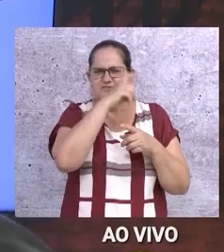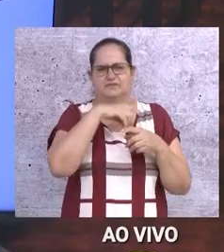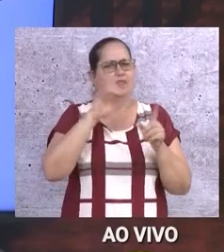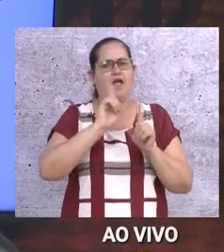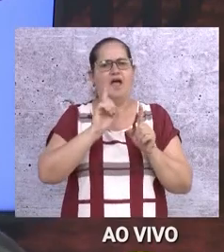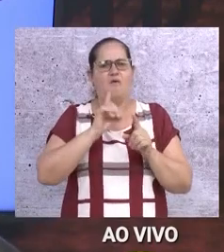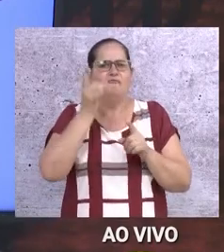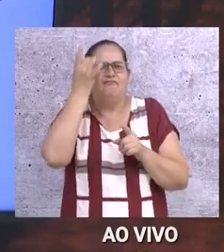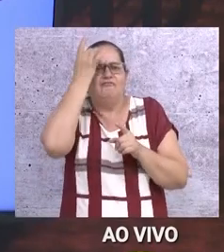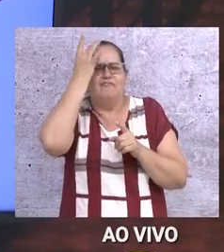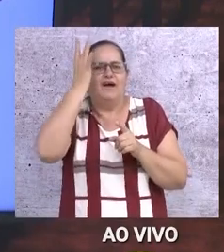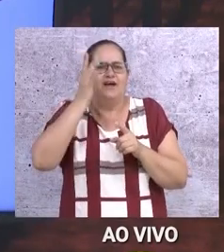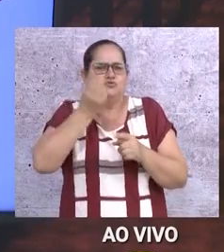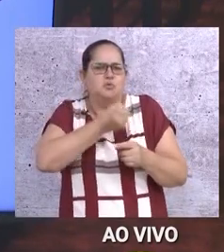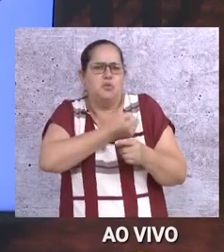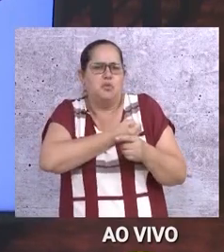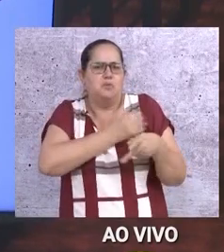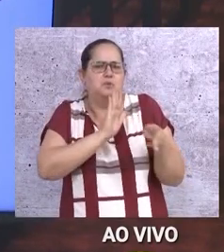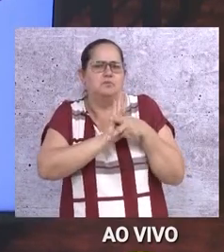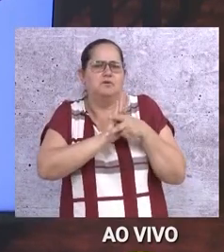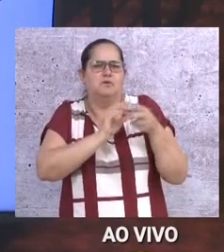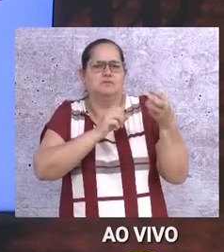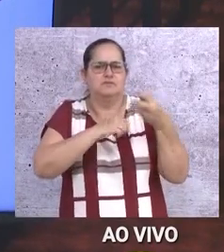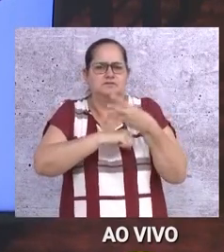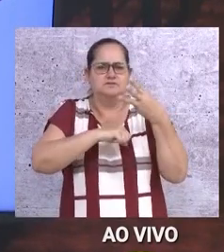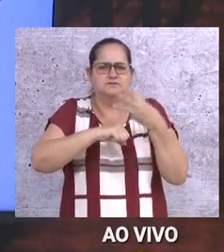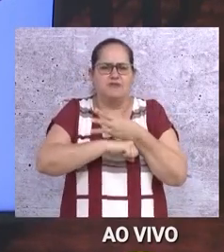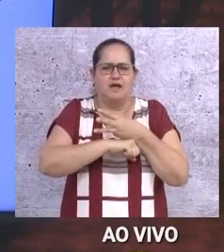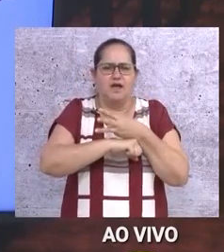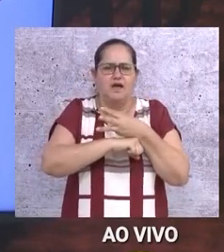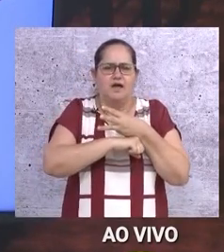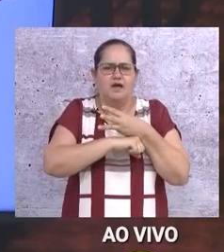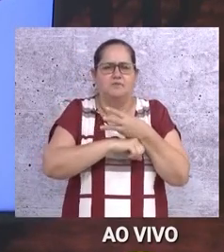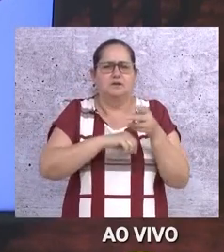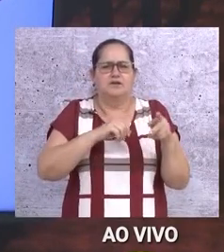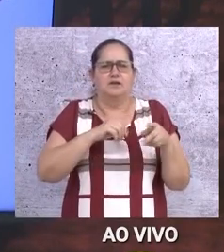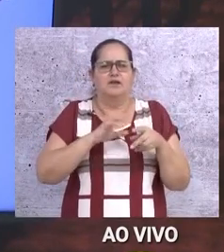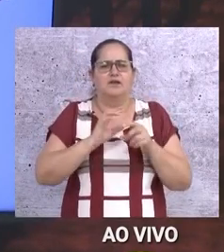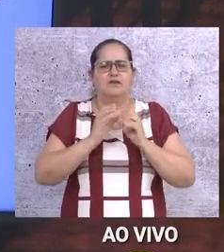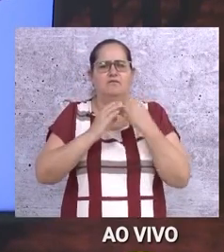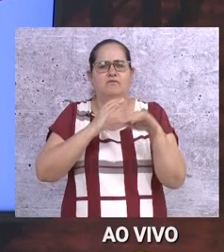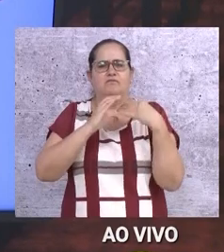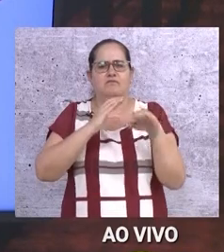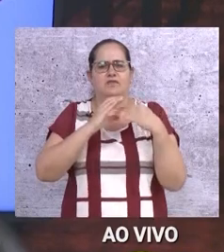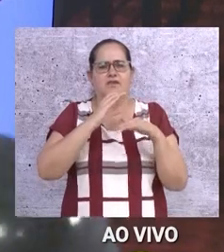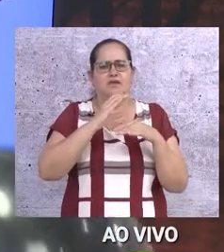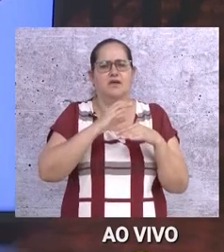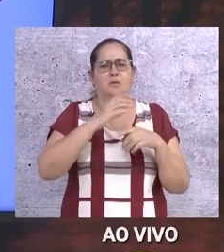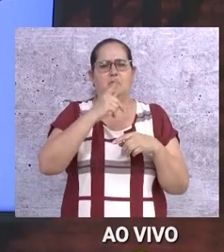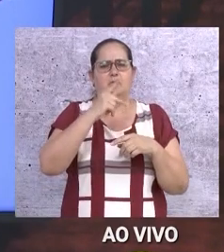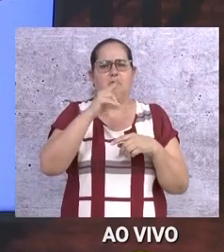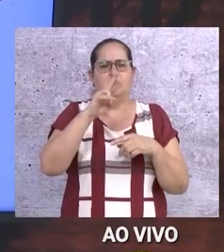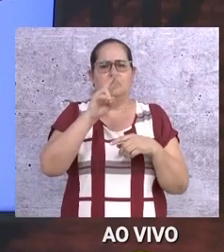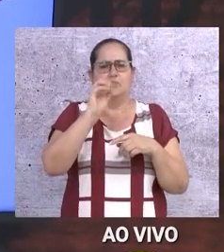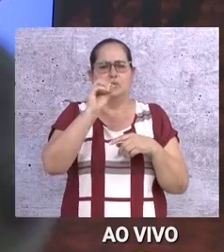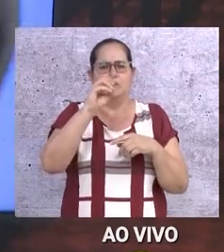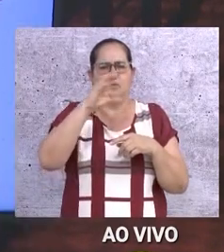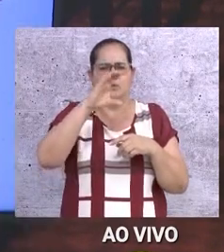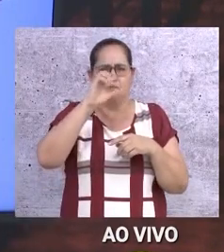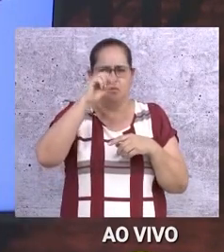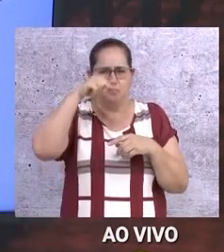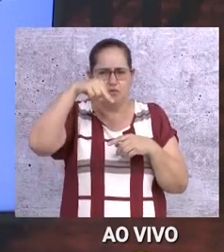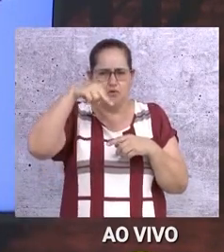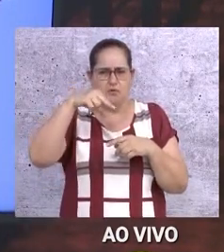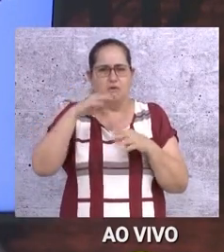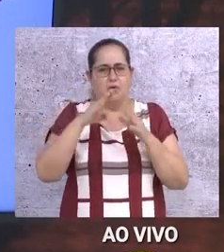cria um número lá, gente, e disponibiliza para os PROCONs municipais que tenham esse atendimento. Então, a